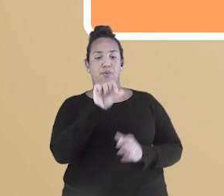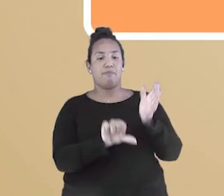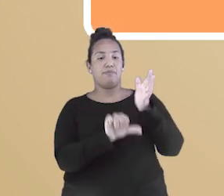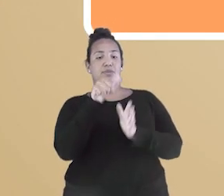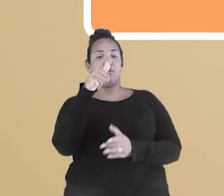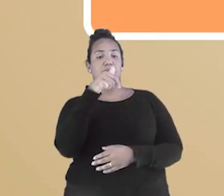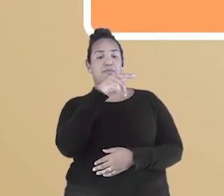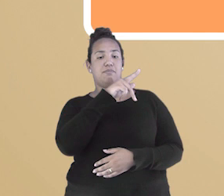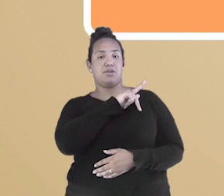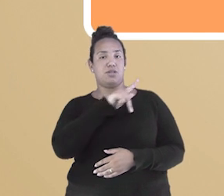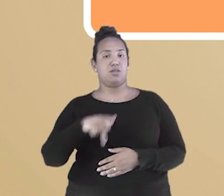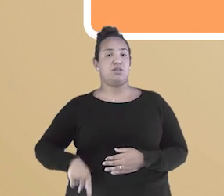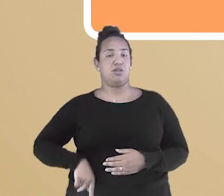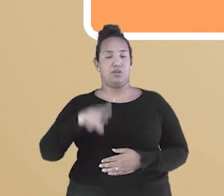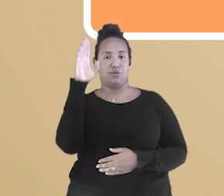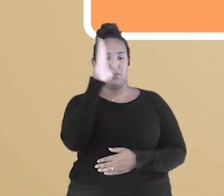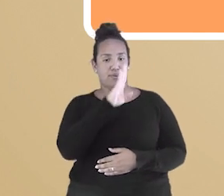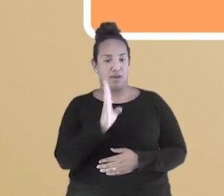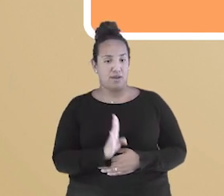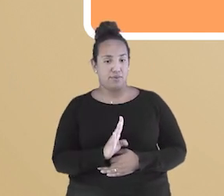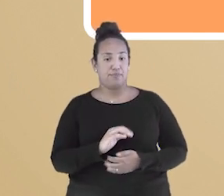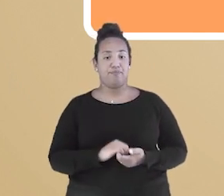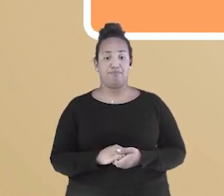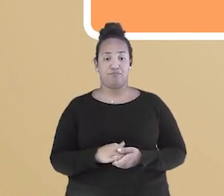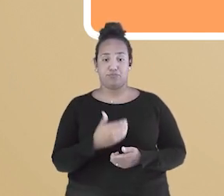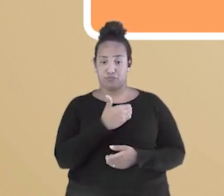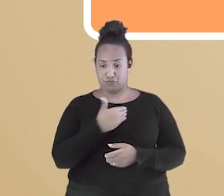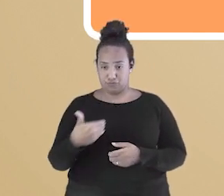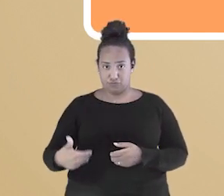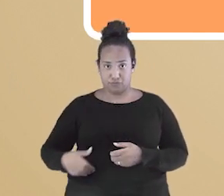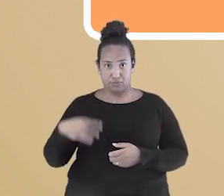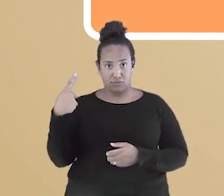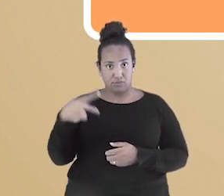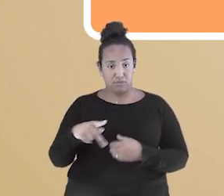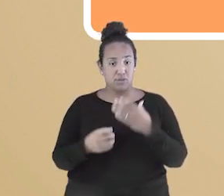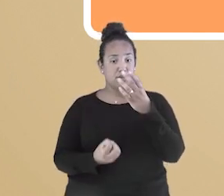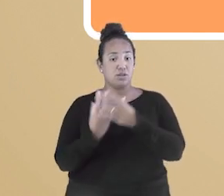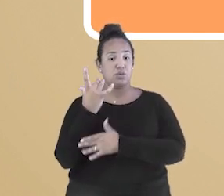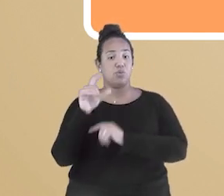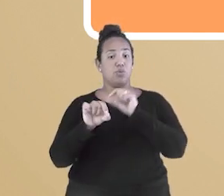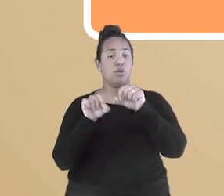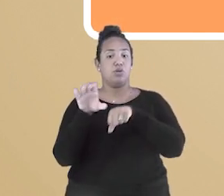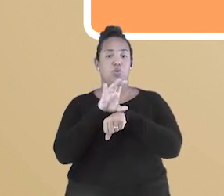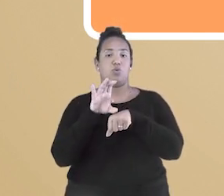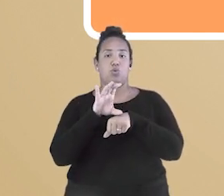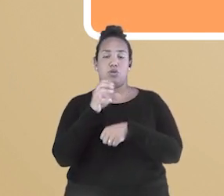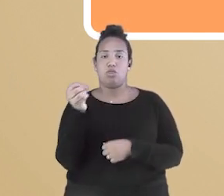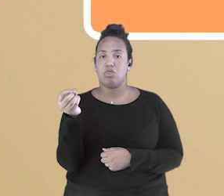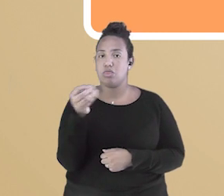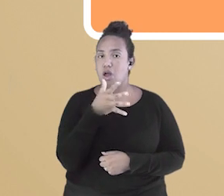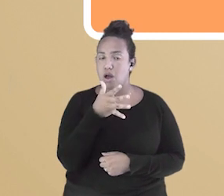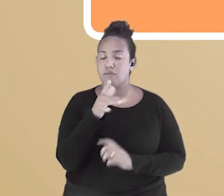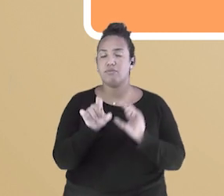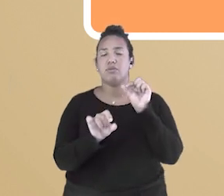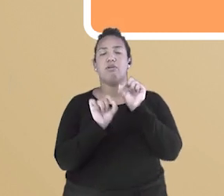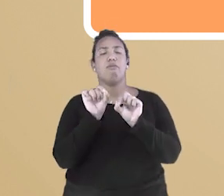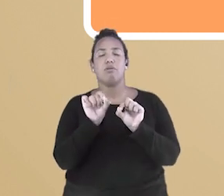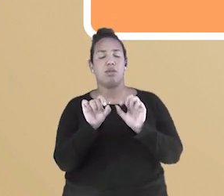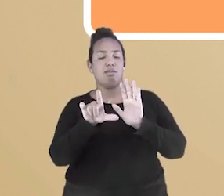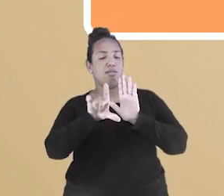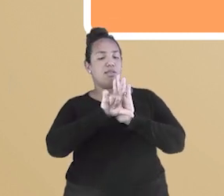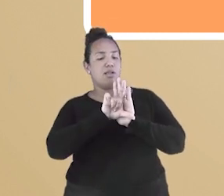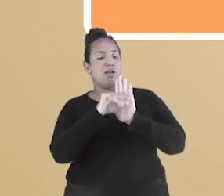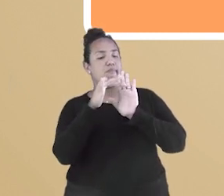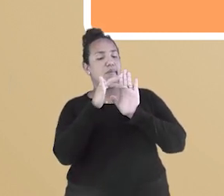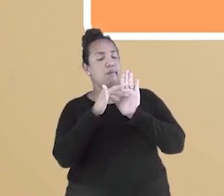governo de Deodoro, uma das primeiras medidas foi a criação de uma nova Constituição, que é um conjunto de leis e normas que garante a